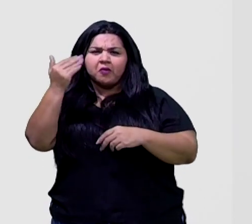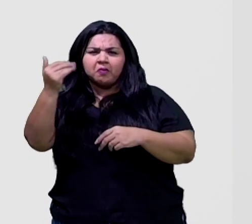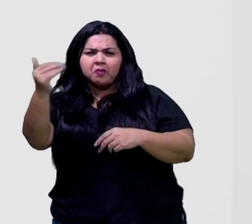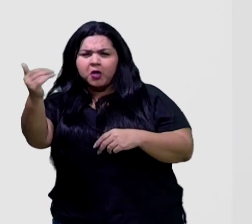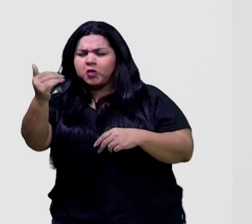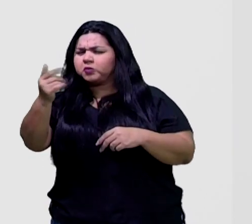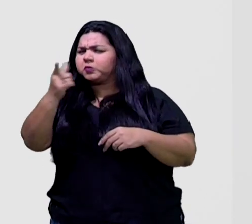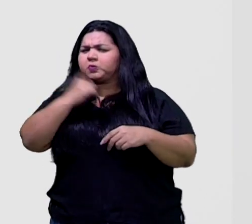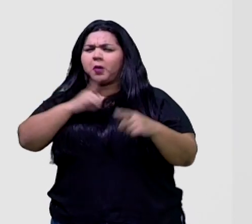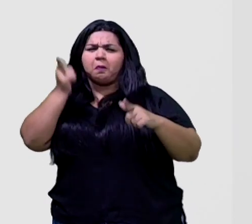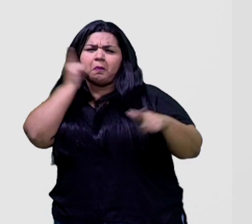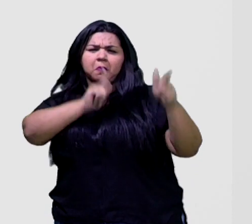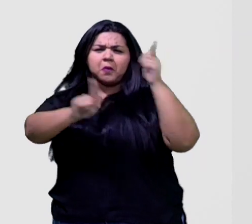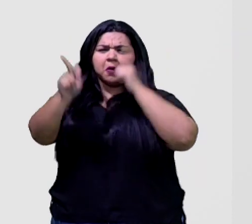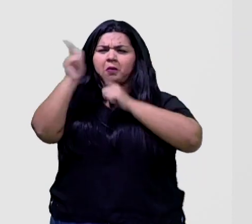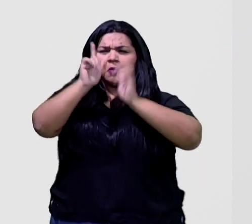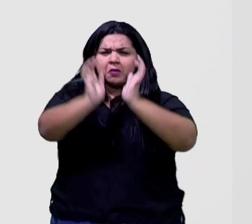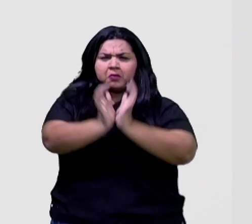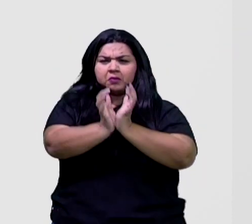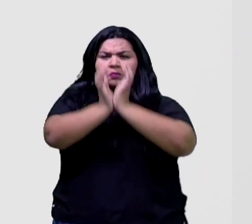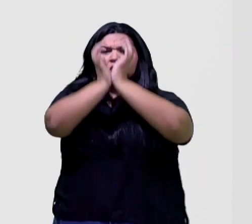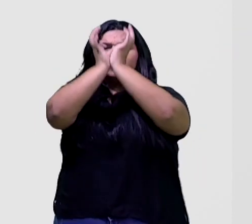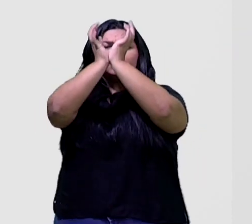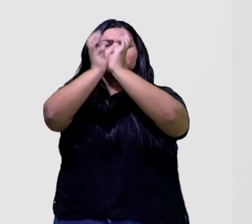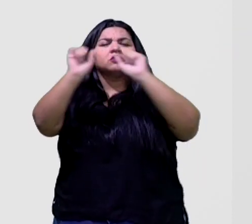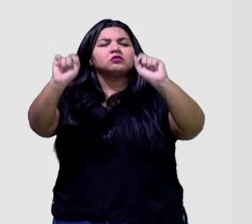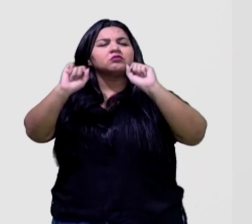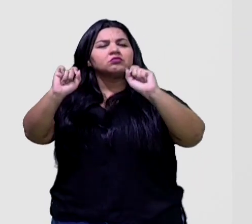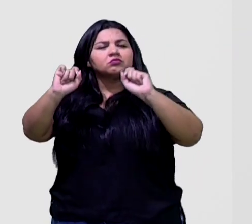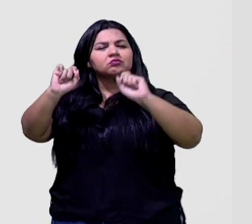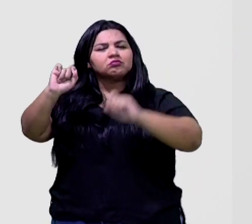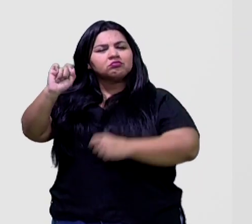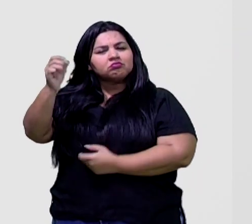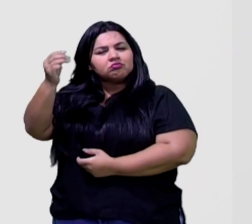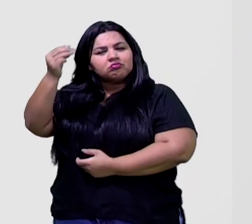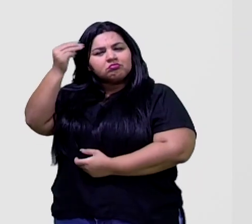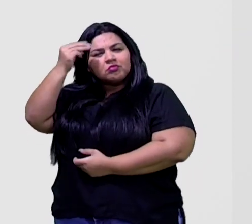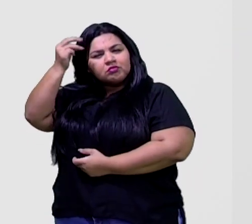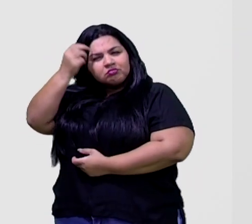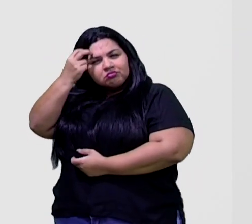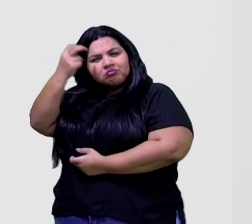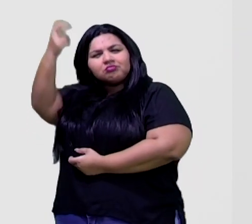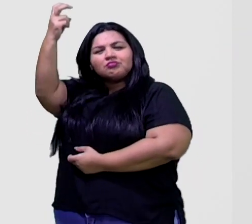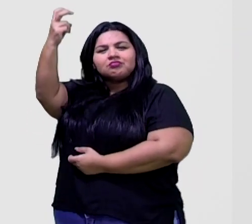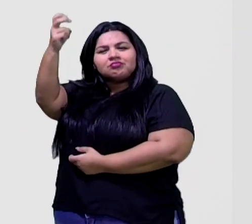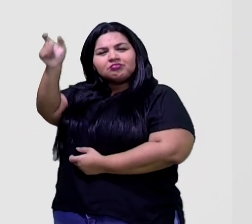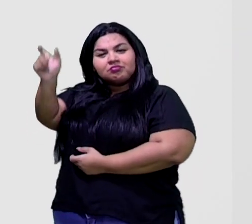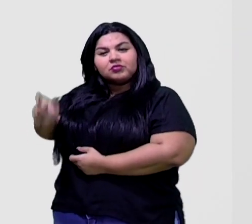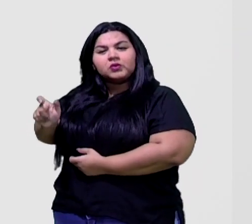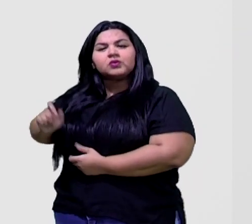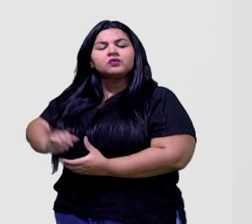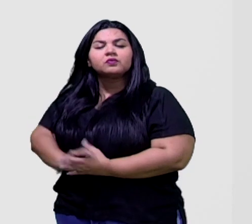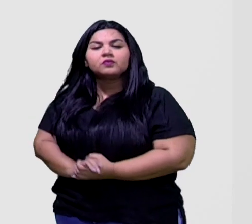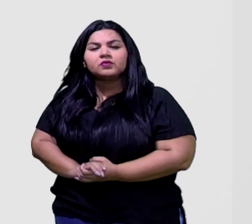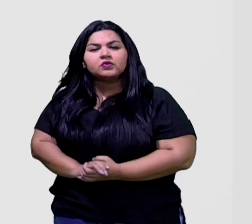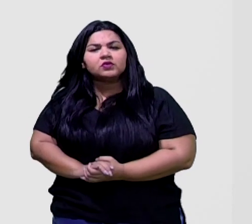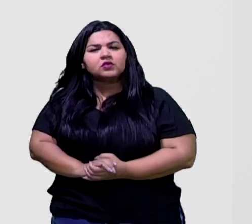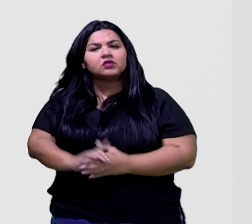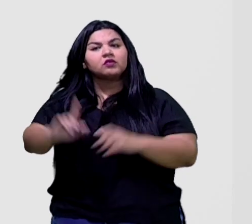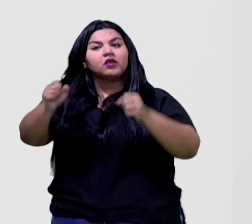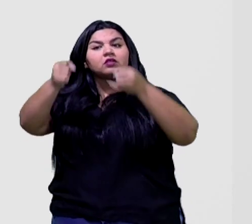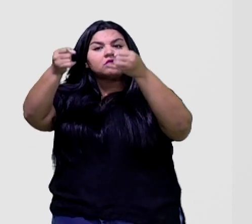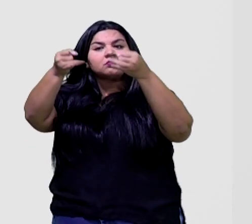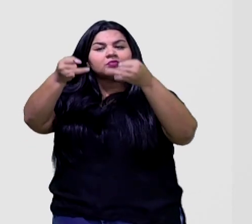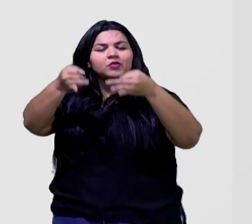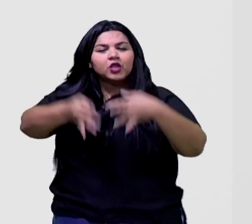aí de diversos prêmios, a gente tem uma mente brilhante, é um filme de 2001 e ele fala, olha só, sobre um